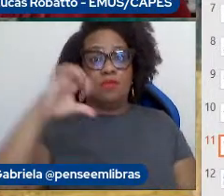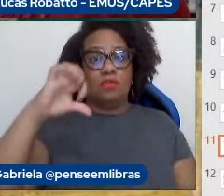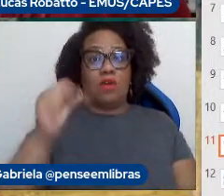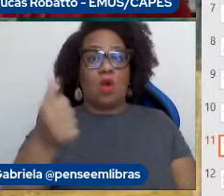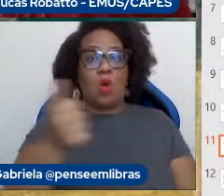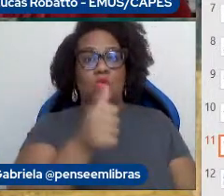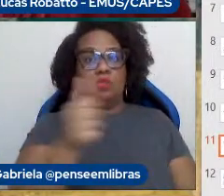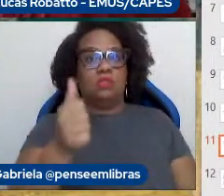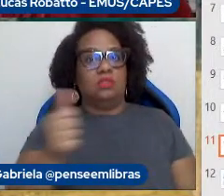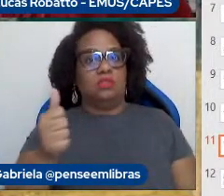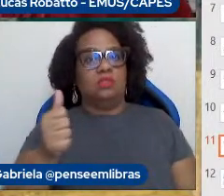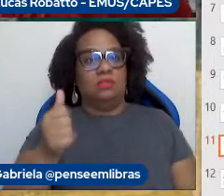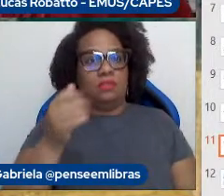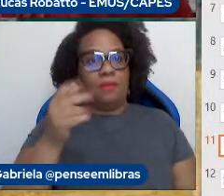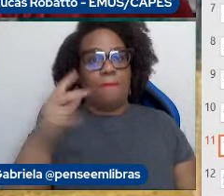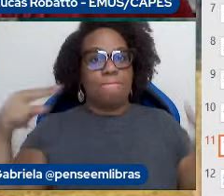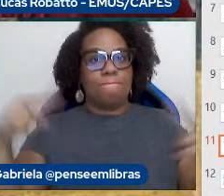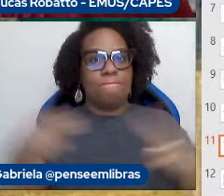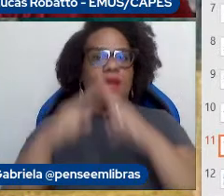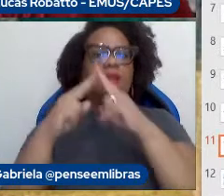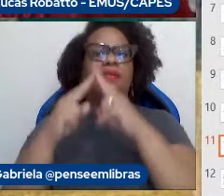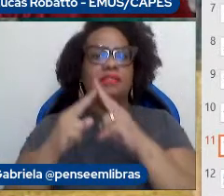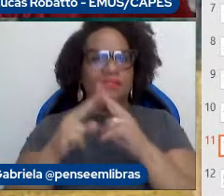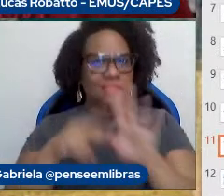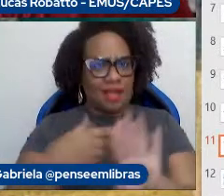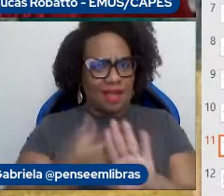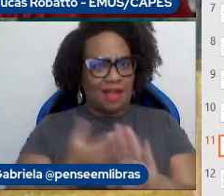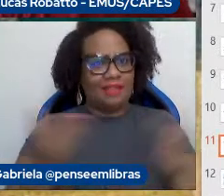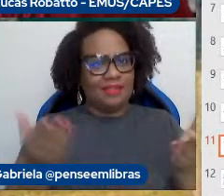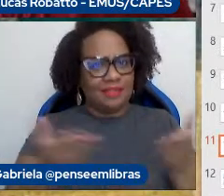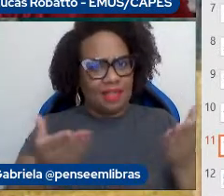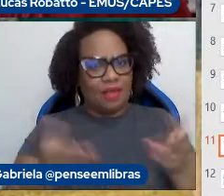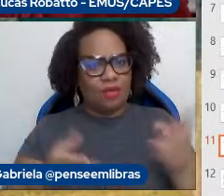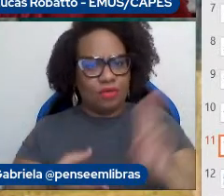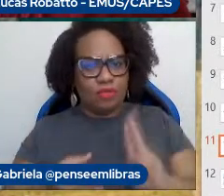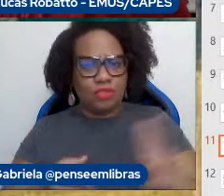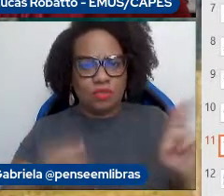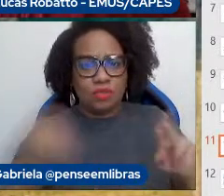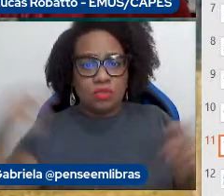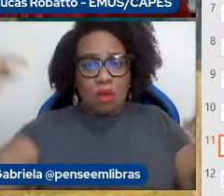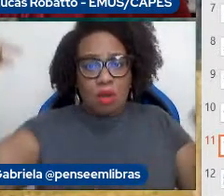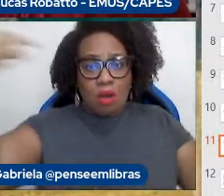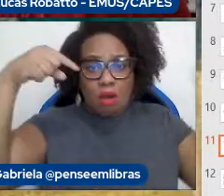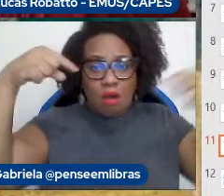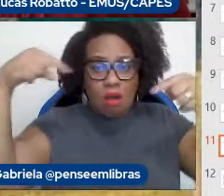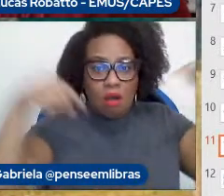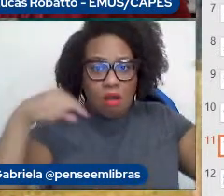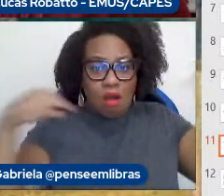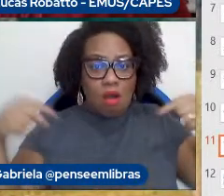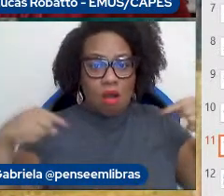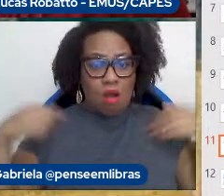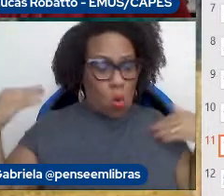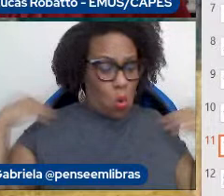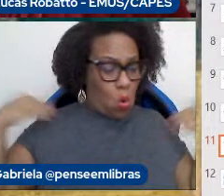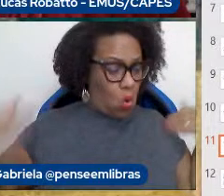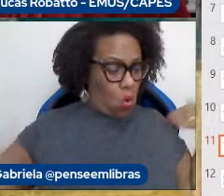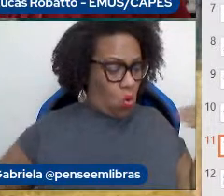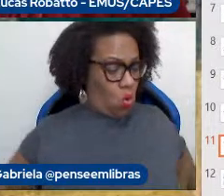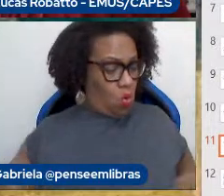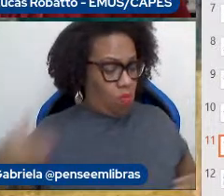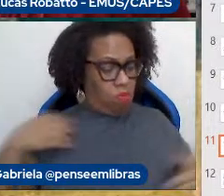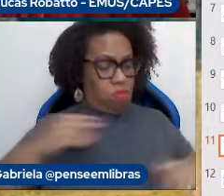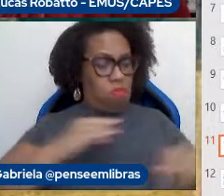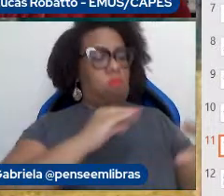em utilização. Então, aqui eu apontei com essas setas as partes do corpo em que o flautista tradicionalmente